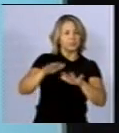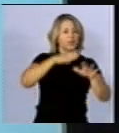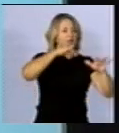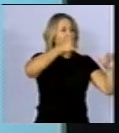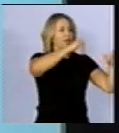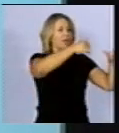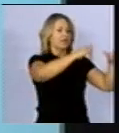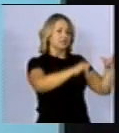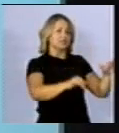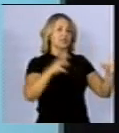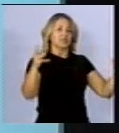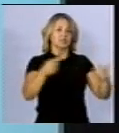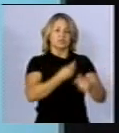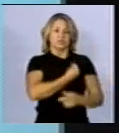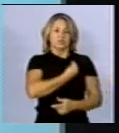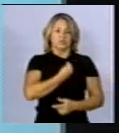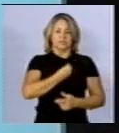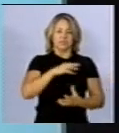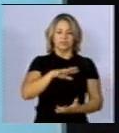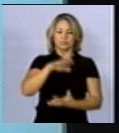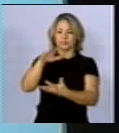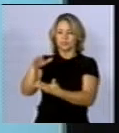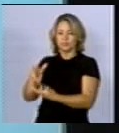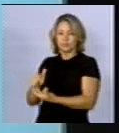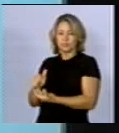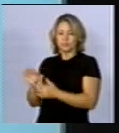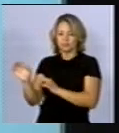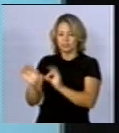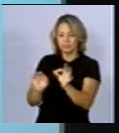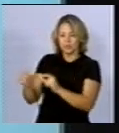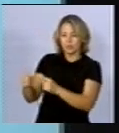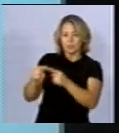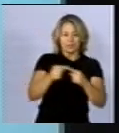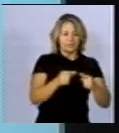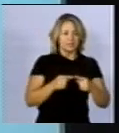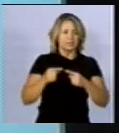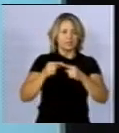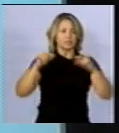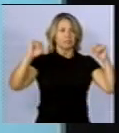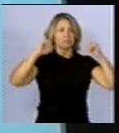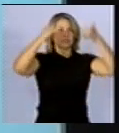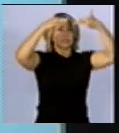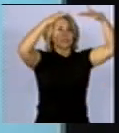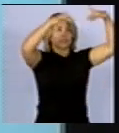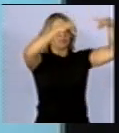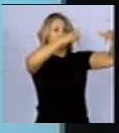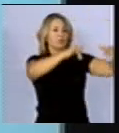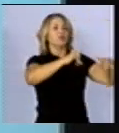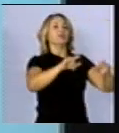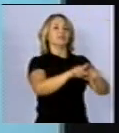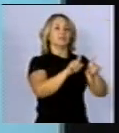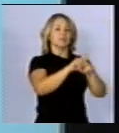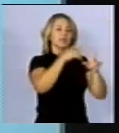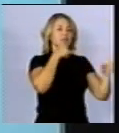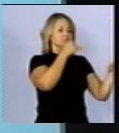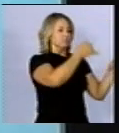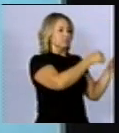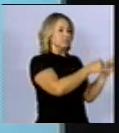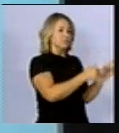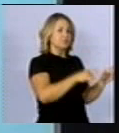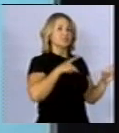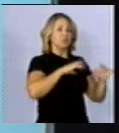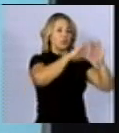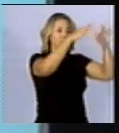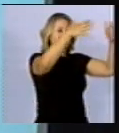todas as leis físicas do nosso universo são governadas pelas interações atômicas, gravitacionais e eletromagnéticas, é natural que existam